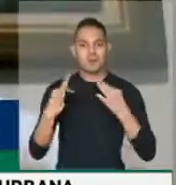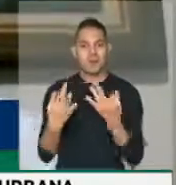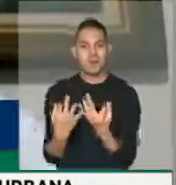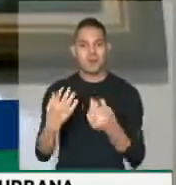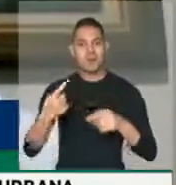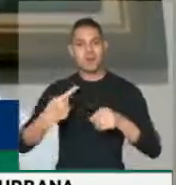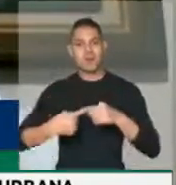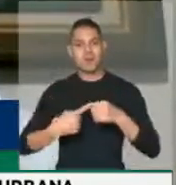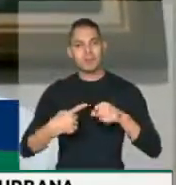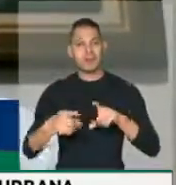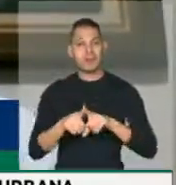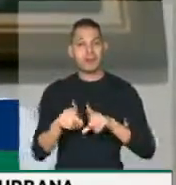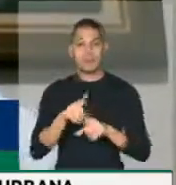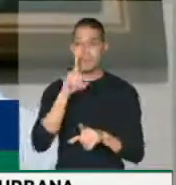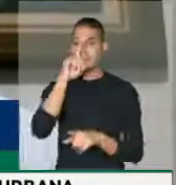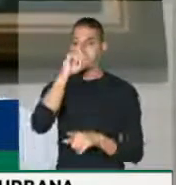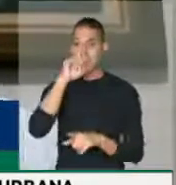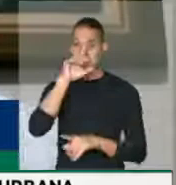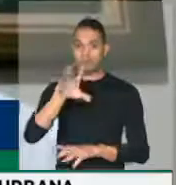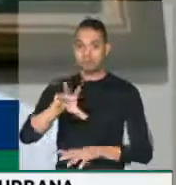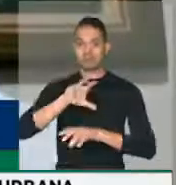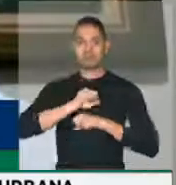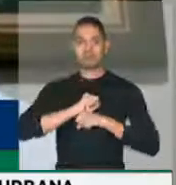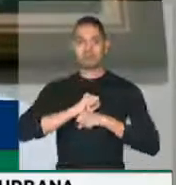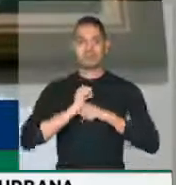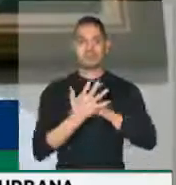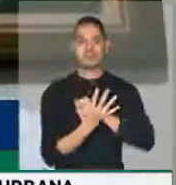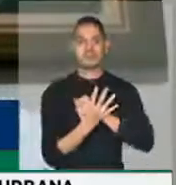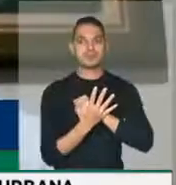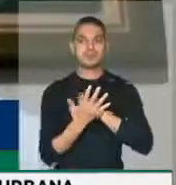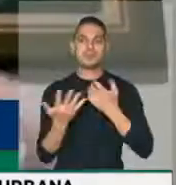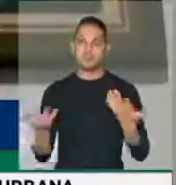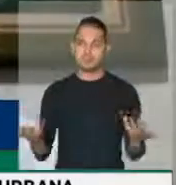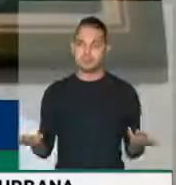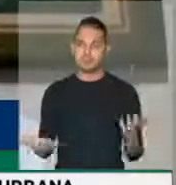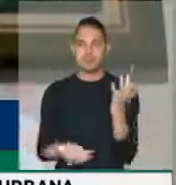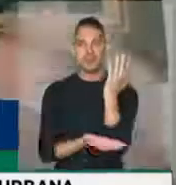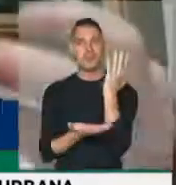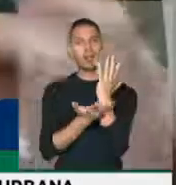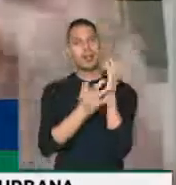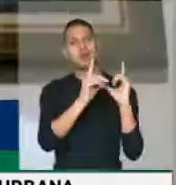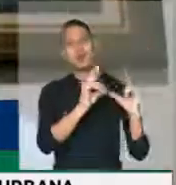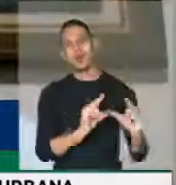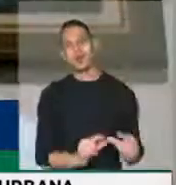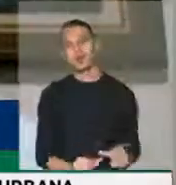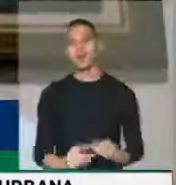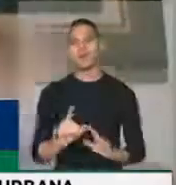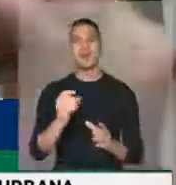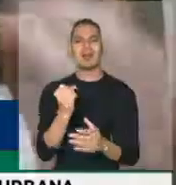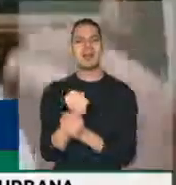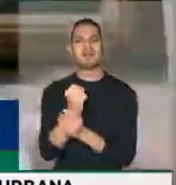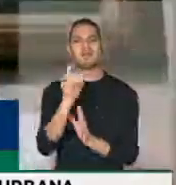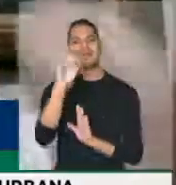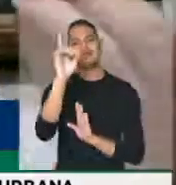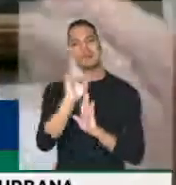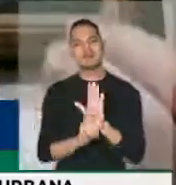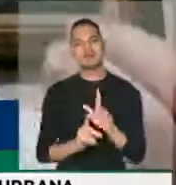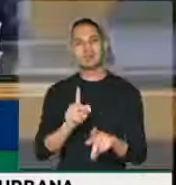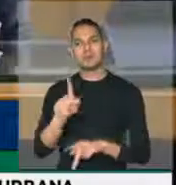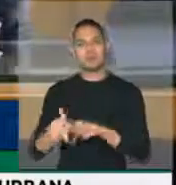aumenta o risco, inclusive, do contágio pelo coronavírus. Então, desde o burocratizar, garantir o direito do povo a